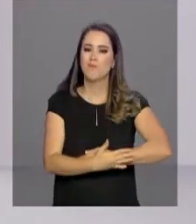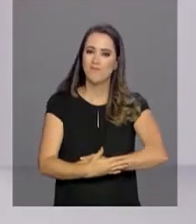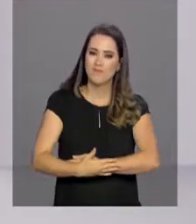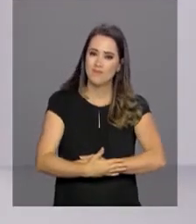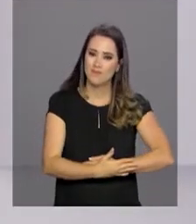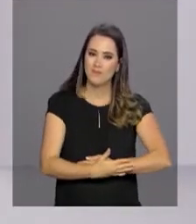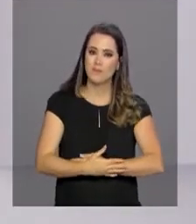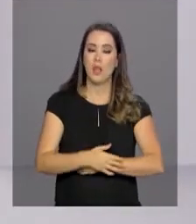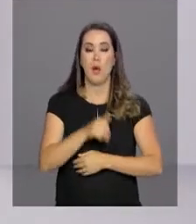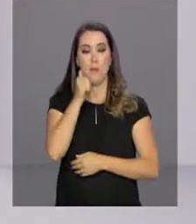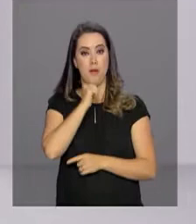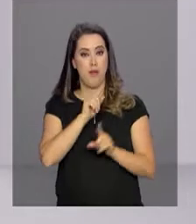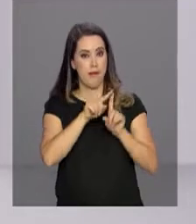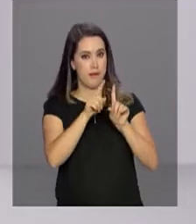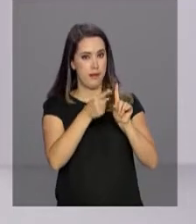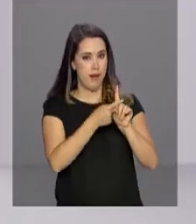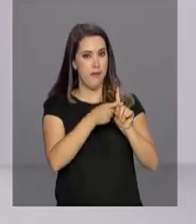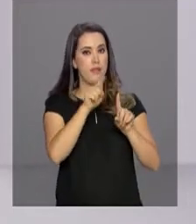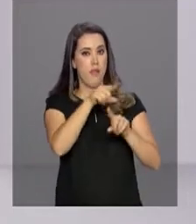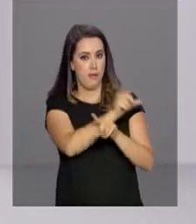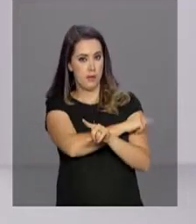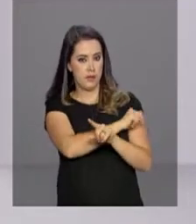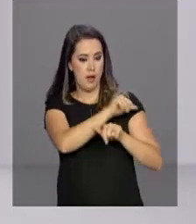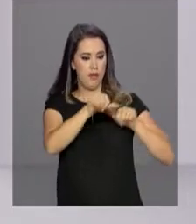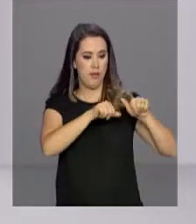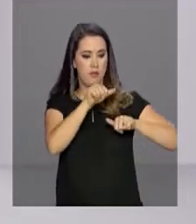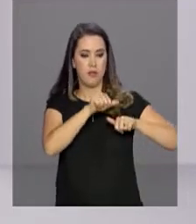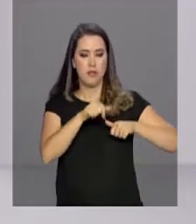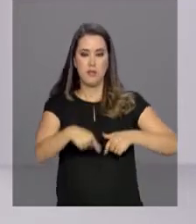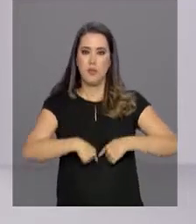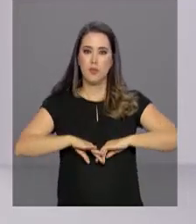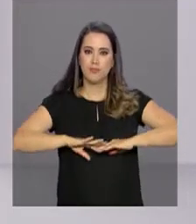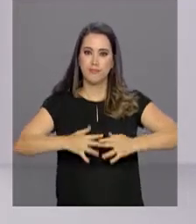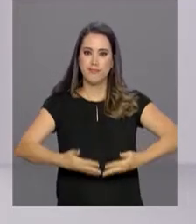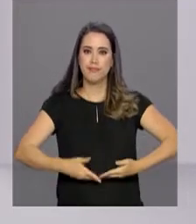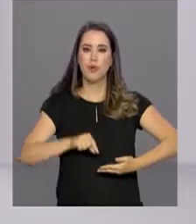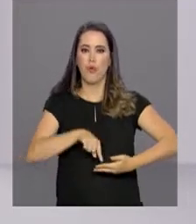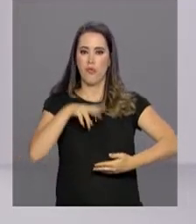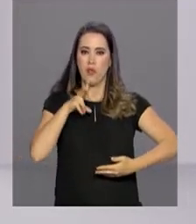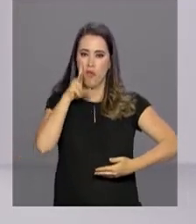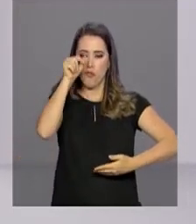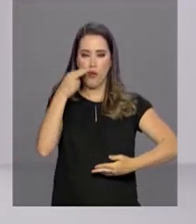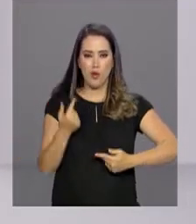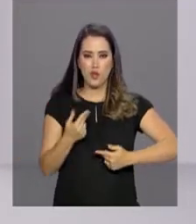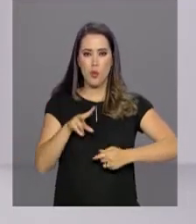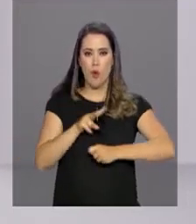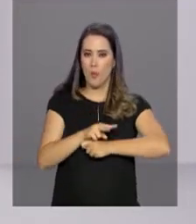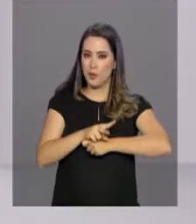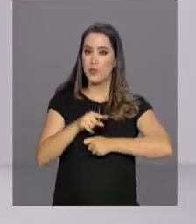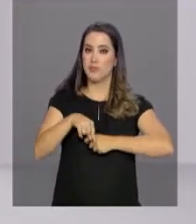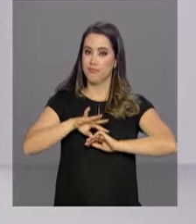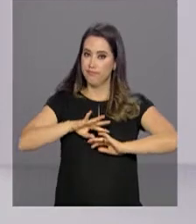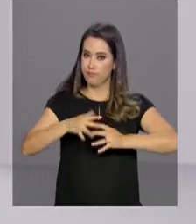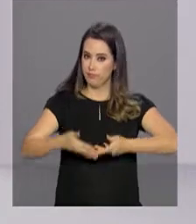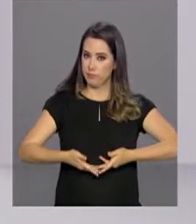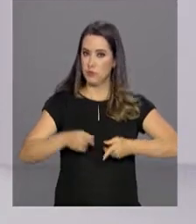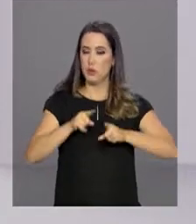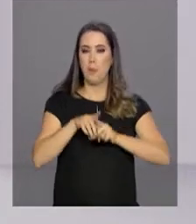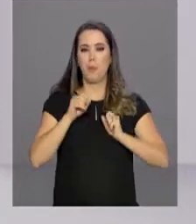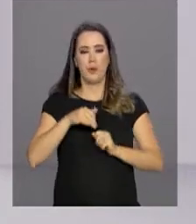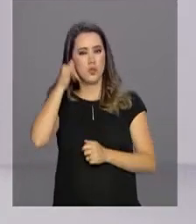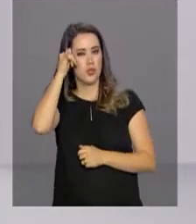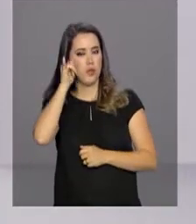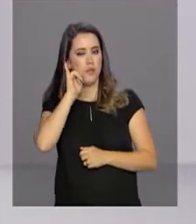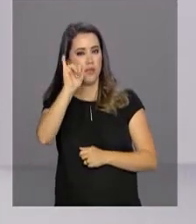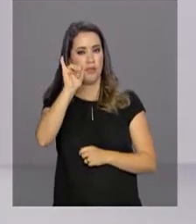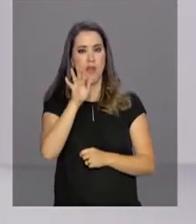Quando a gestante é vacinada, ela transfere os anticorpos para o filho que fica mais resistente. A imunização na gravidez pode evitar,